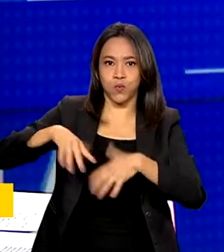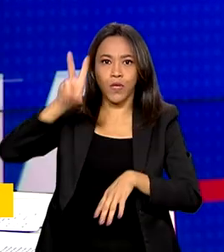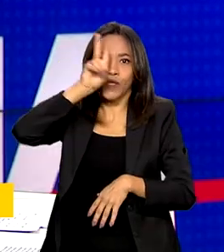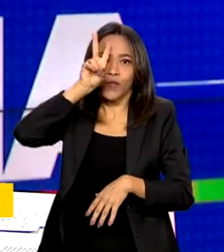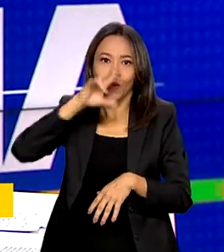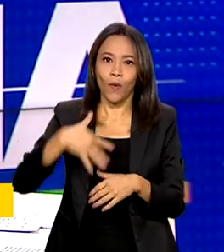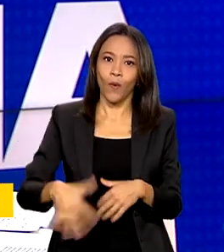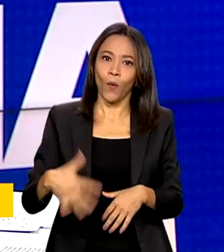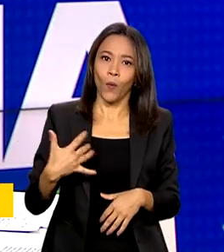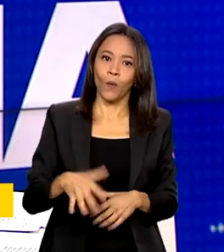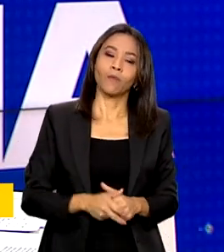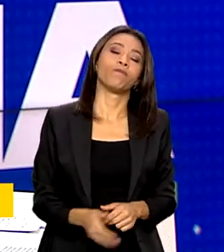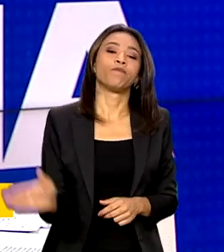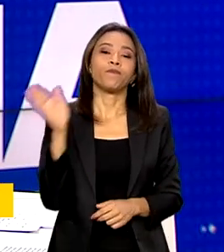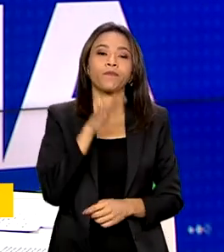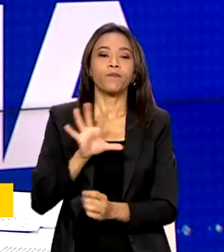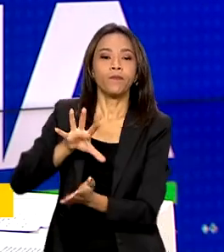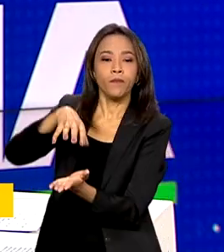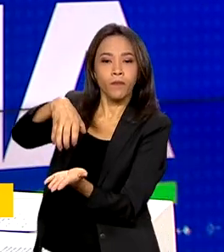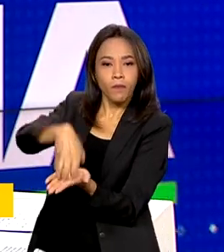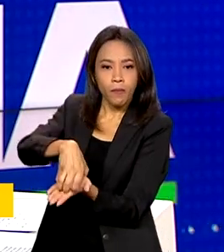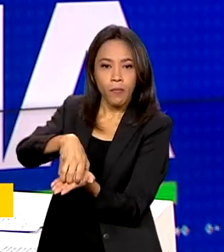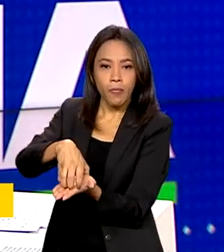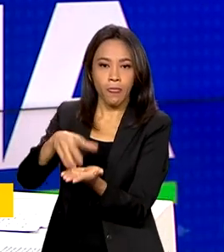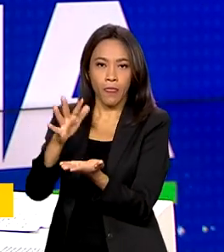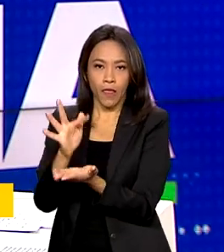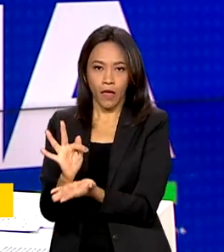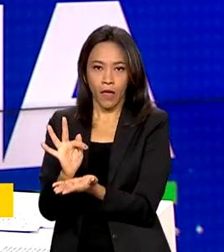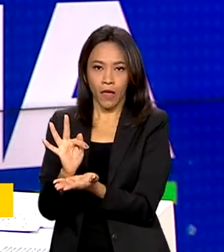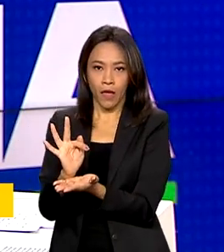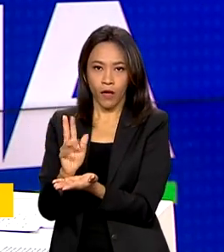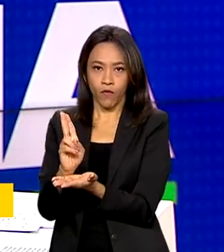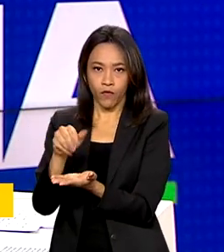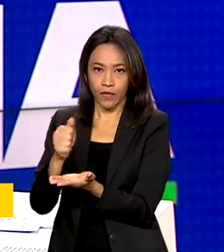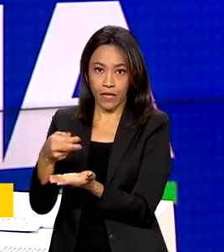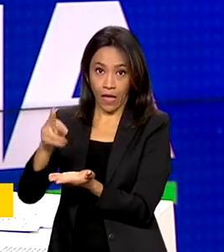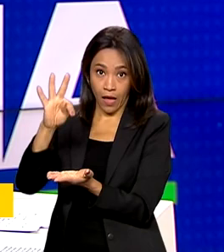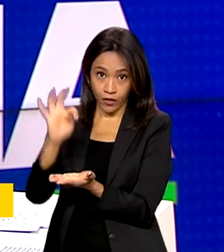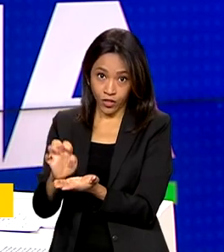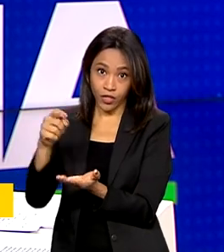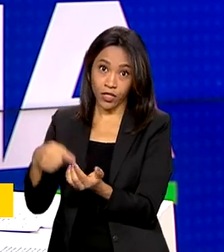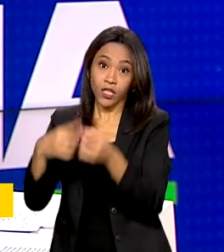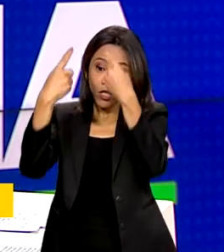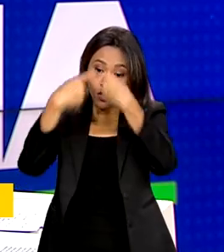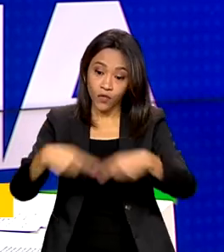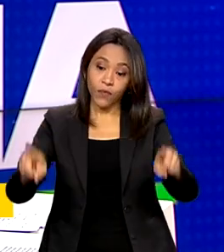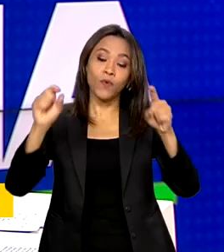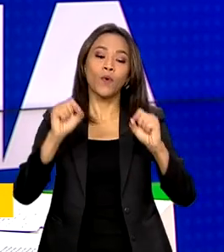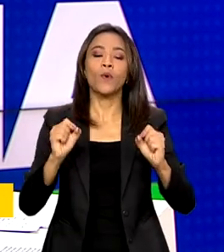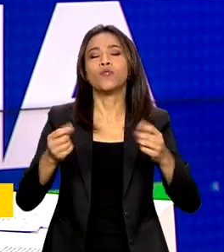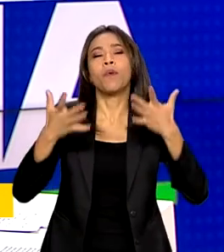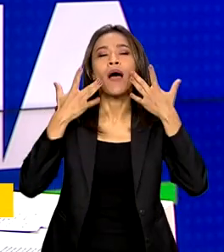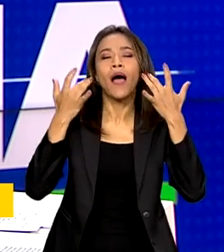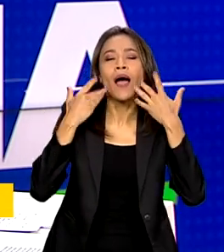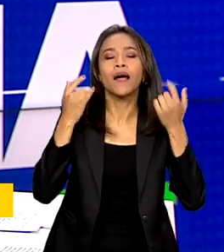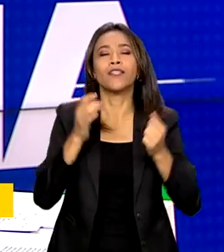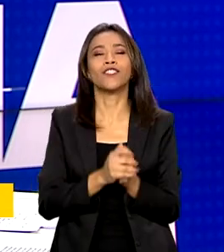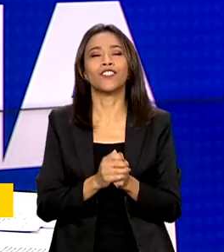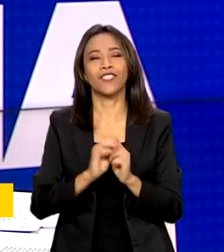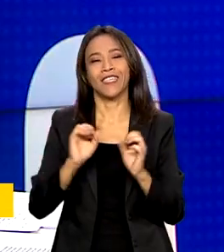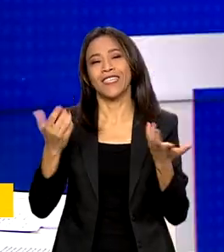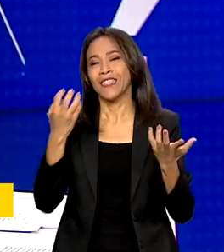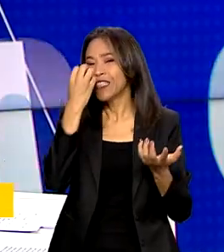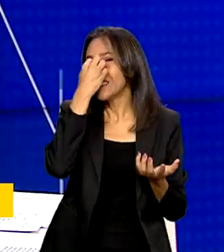A Funarte lançou programas de incentivo a artes visuais, circo, dança, música e